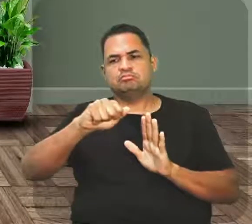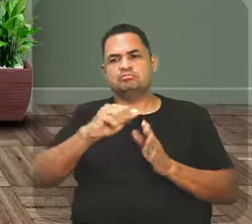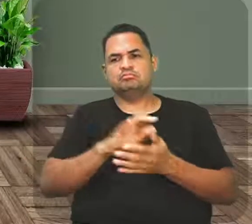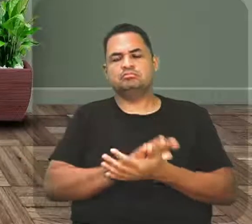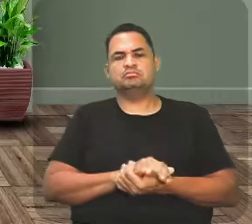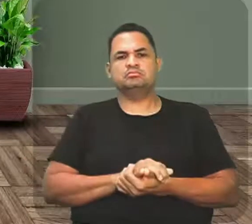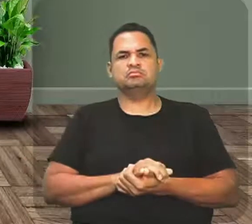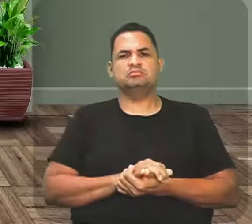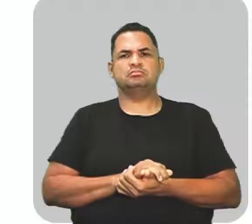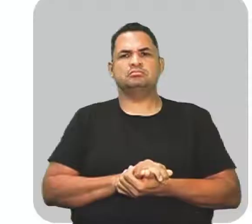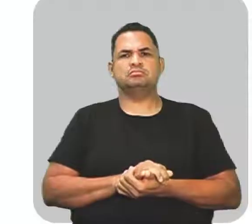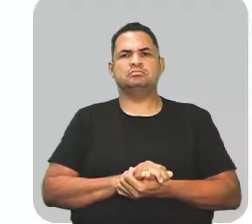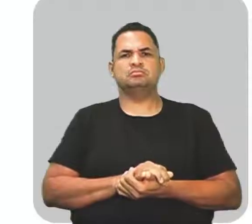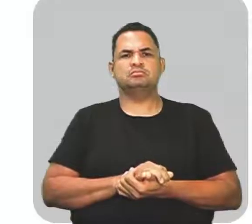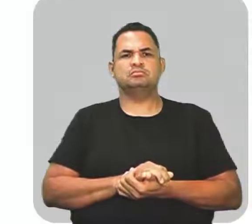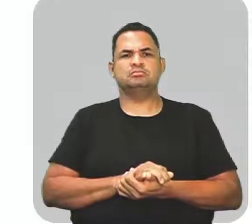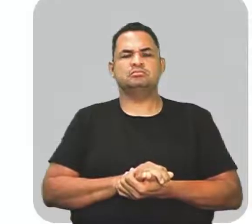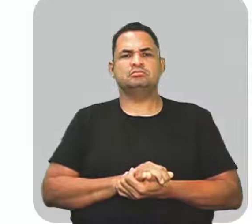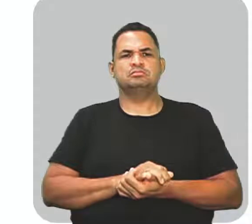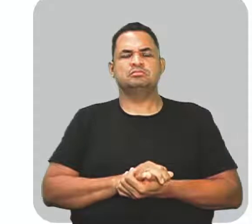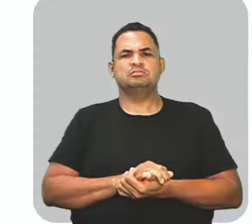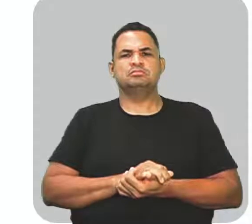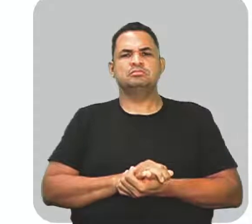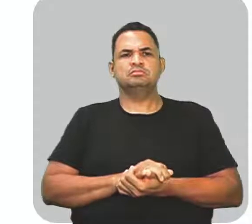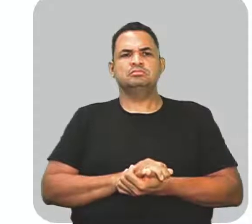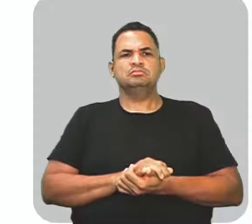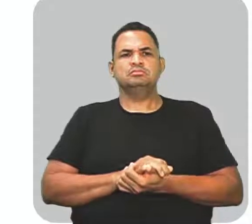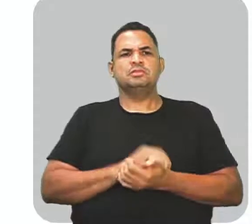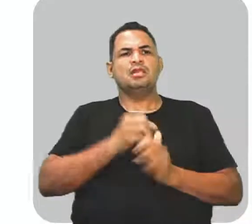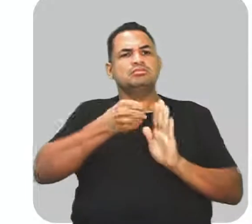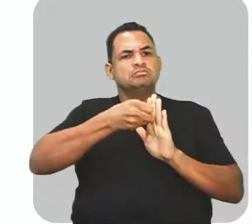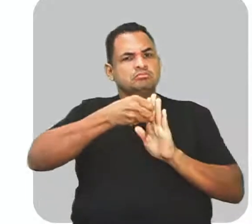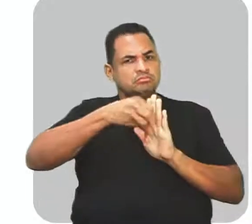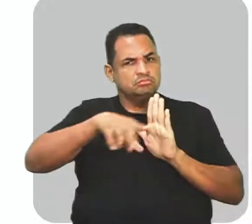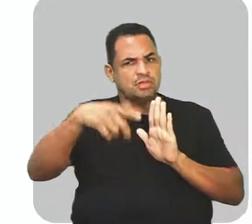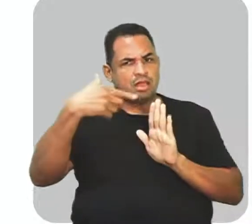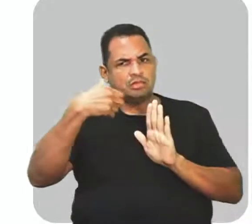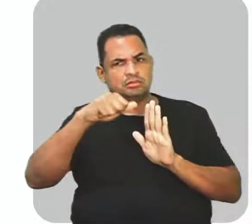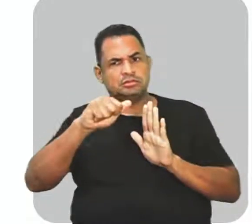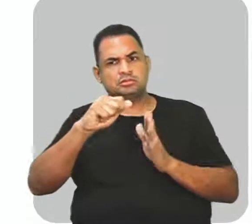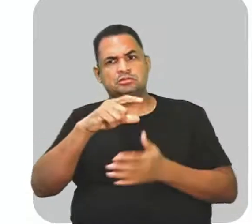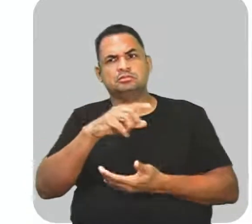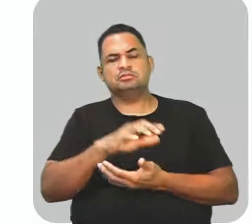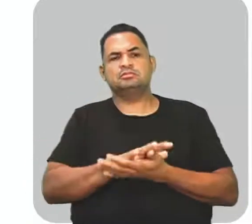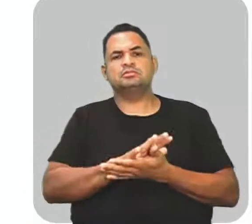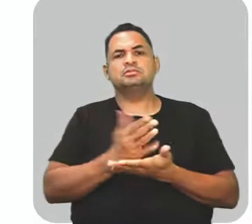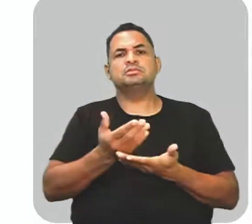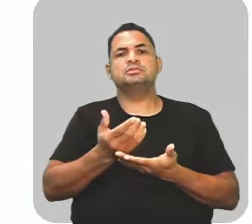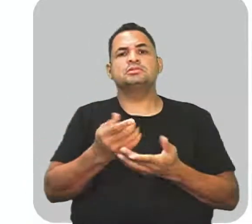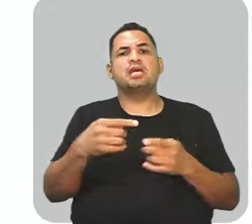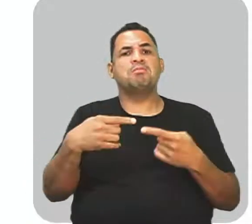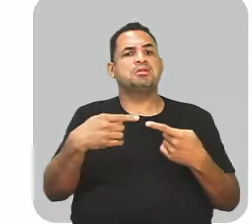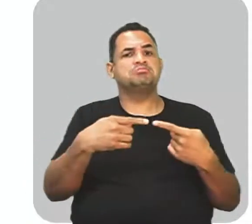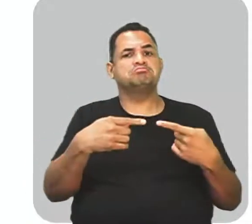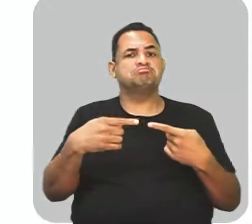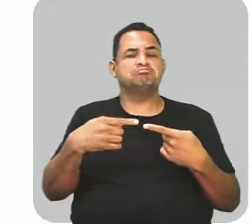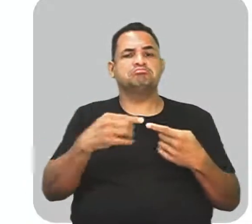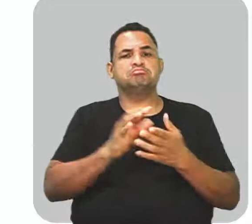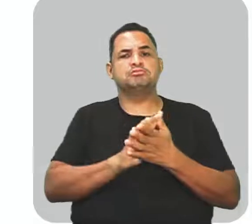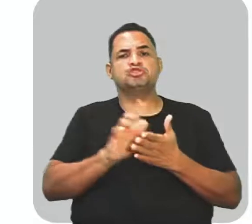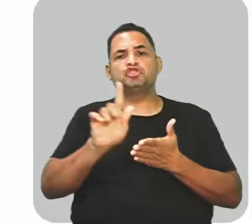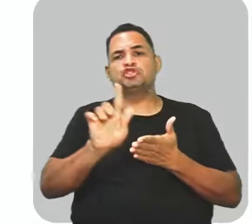Então, vamos adiante. Vamos lá. Então, ou seja, as figuras de linguagem, eles estão para os gêneros textuais.